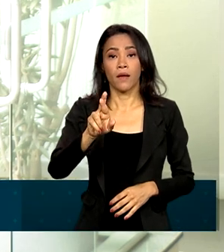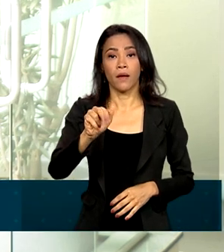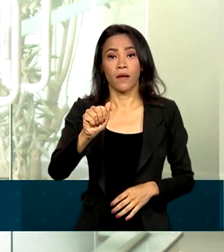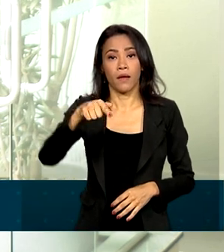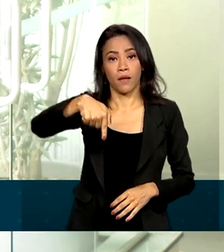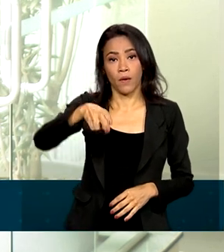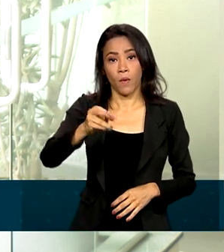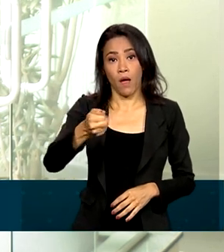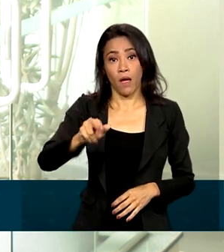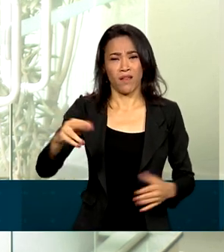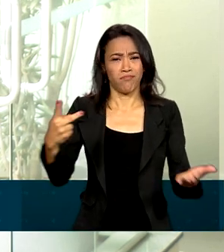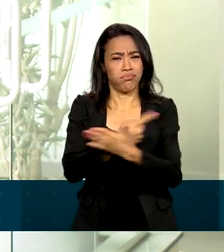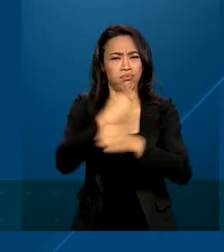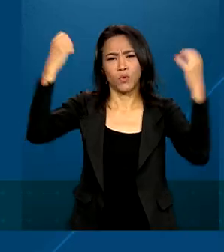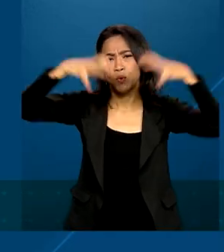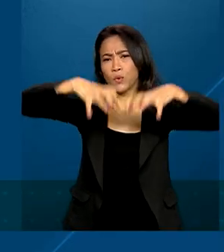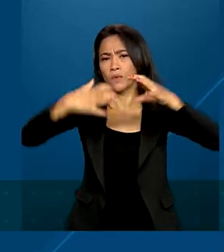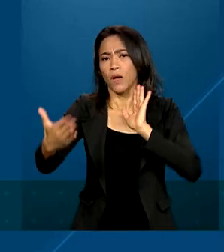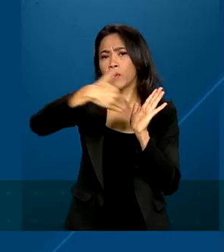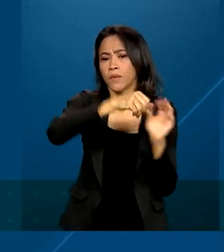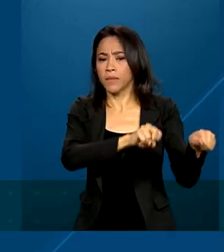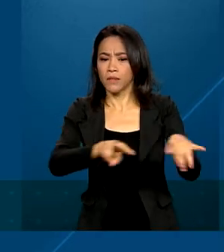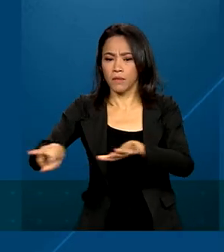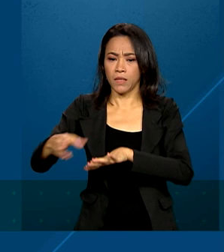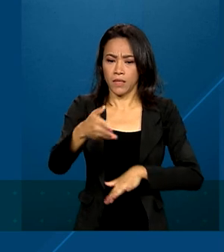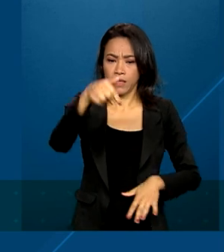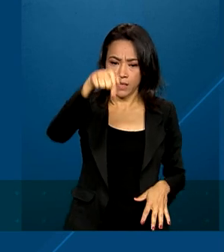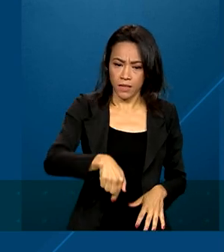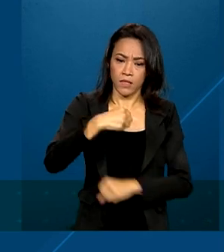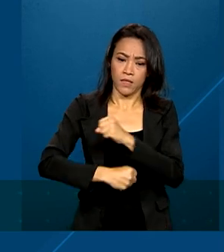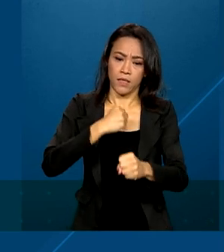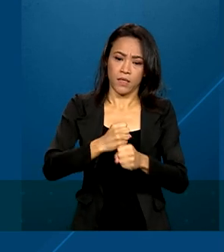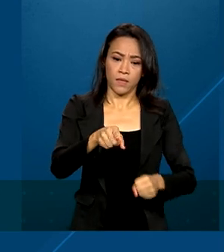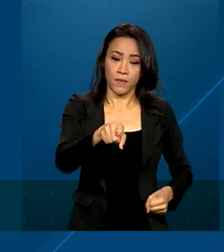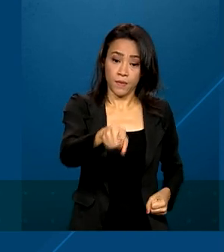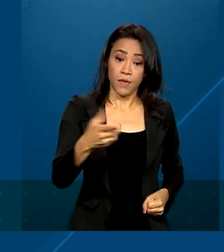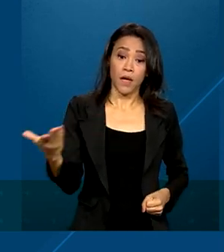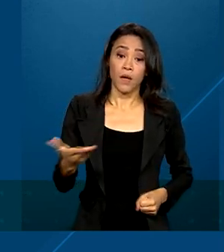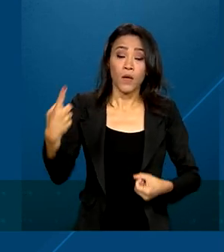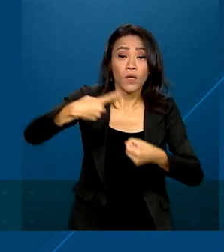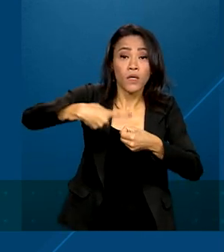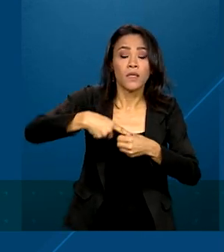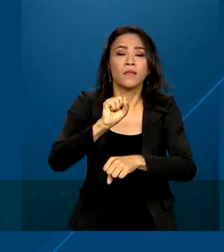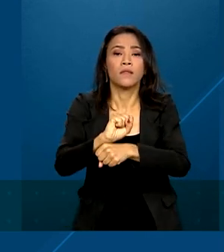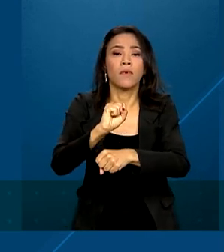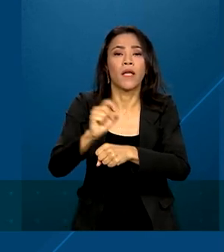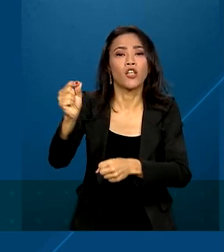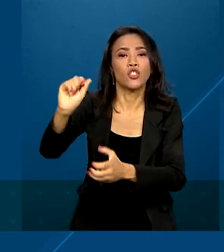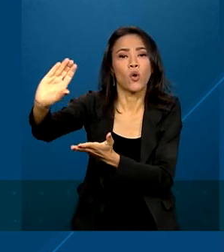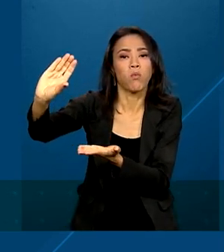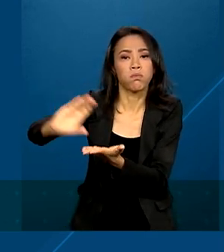pelas chuvas da última semana de 2022. Agora, o município aguarda a liberação de recursos